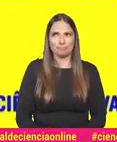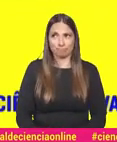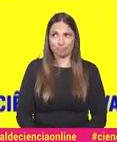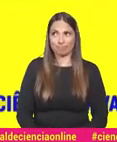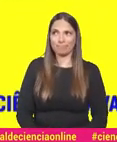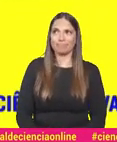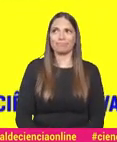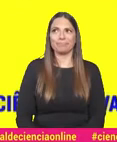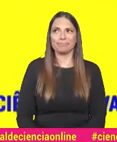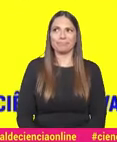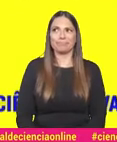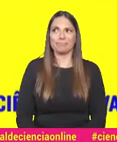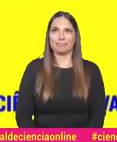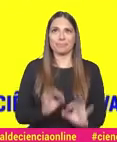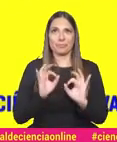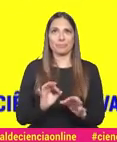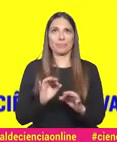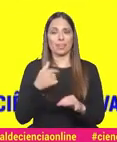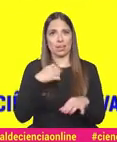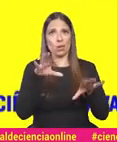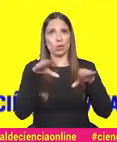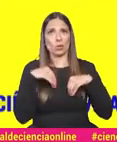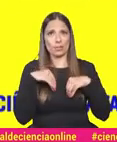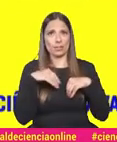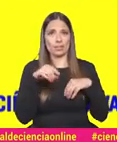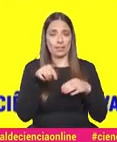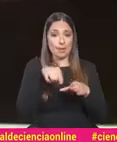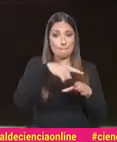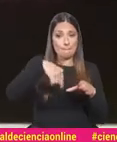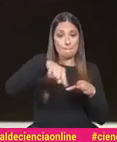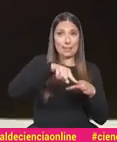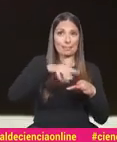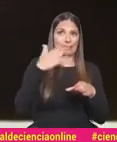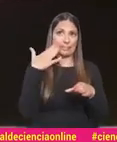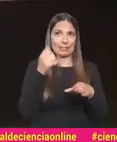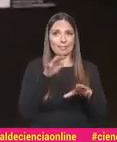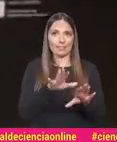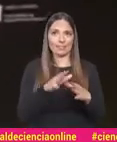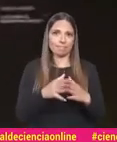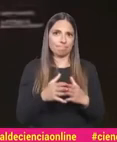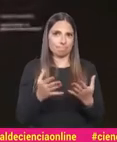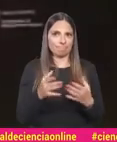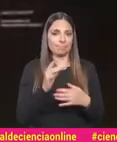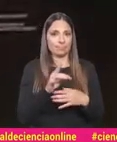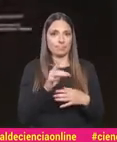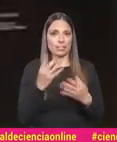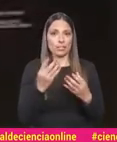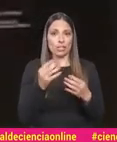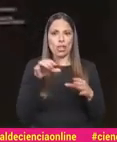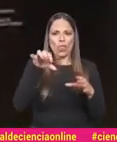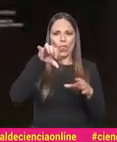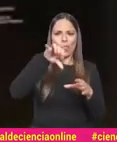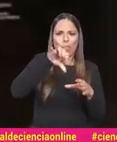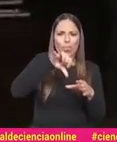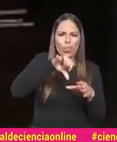Eu quero poder ter a barca. Mas pronto. Vou sentar esta placa e vou tentar. Sim. Tens de juntar devagarinho e